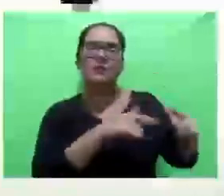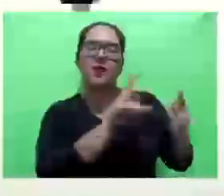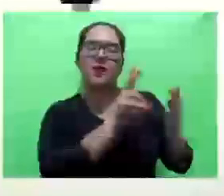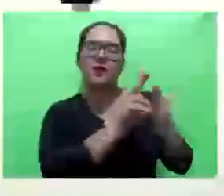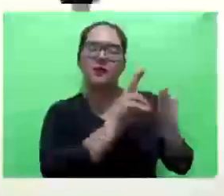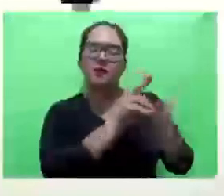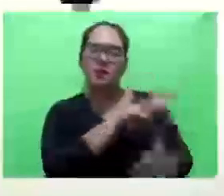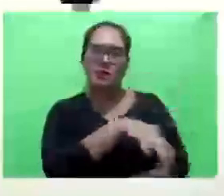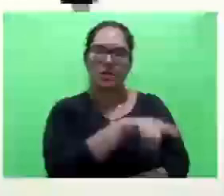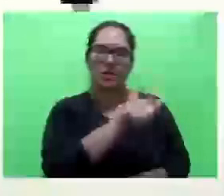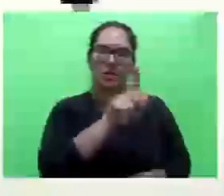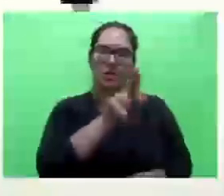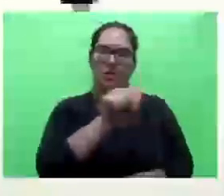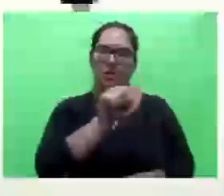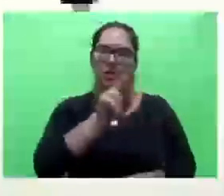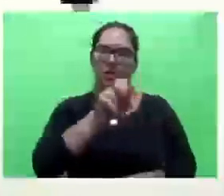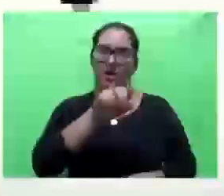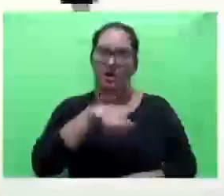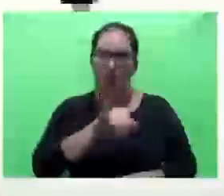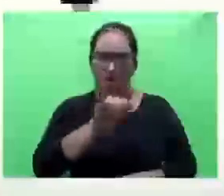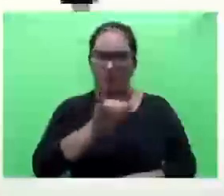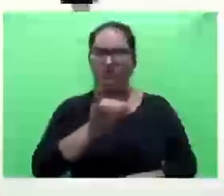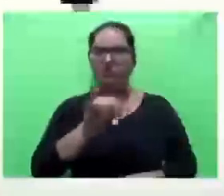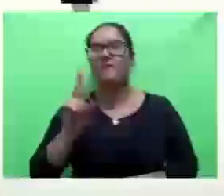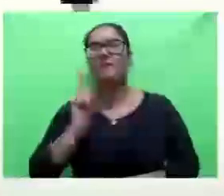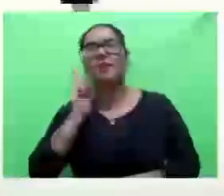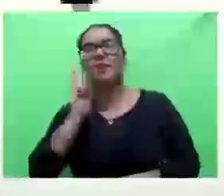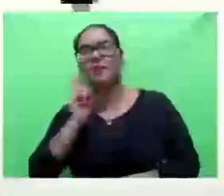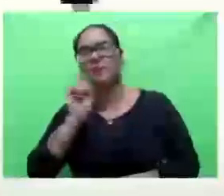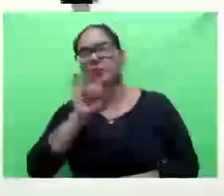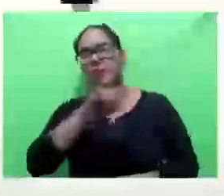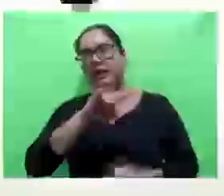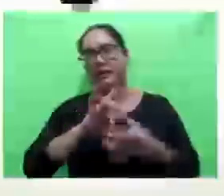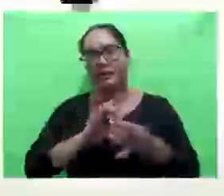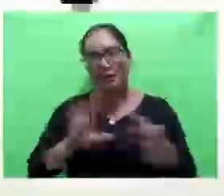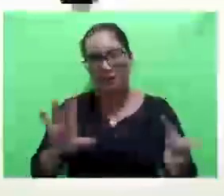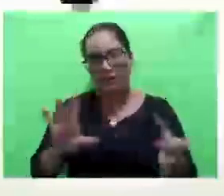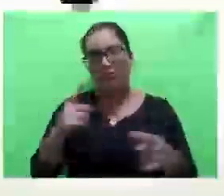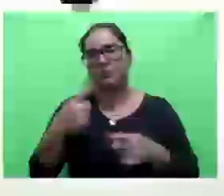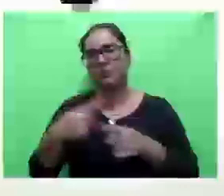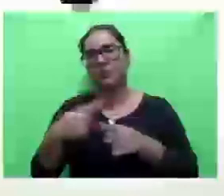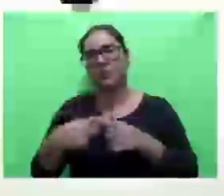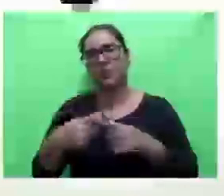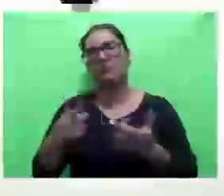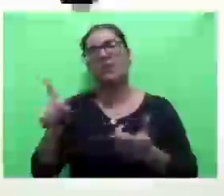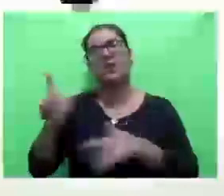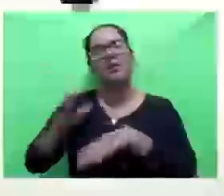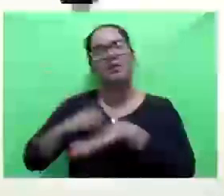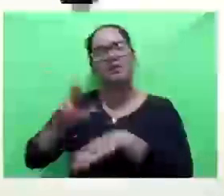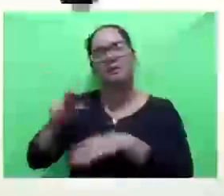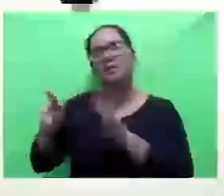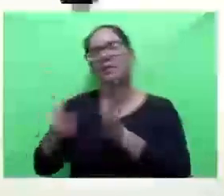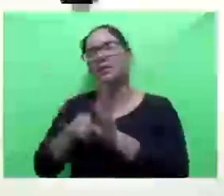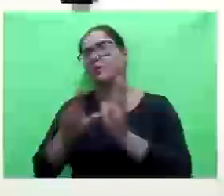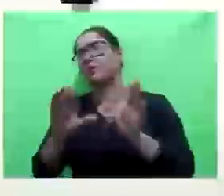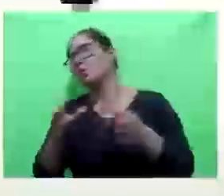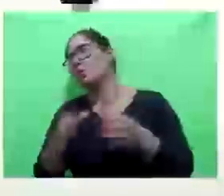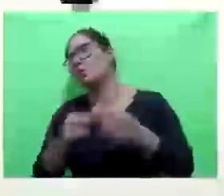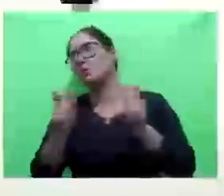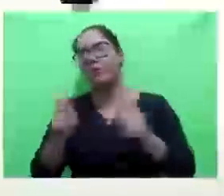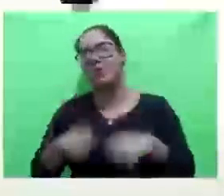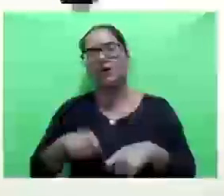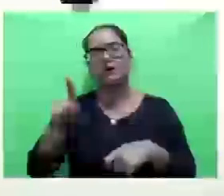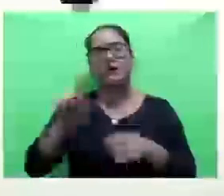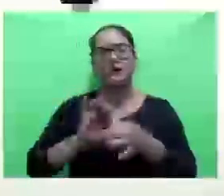faça lá nos confins do Amâncio, se o vereador Douglas permite, claro, porque ele, como é embaixador da Sorocaba, ele é capaz de não permitir.